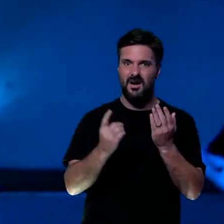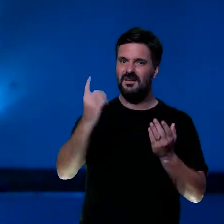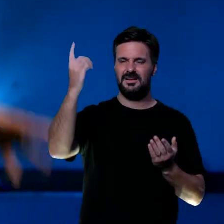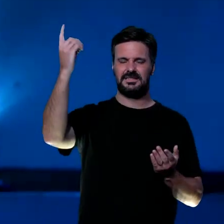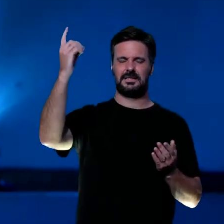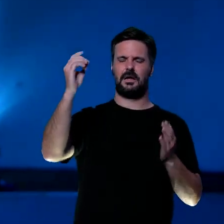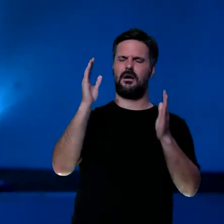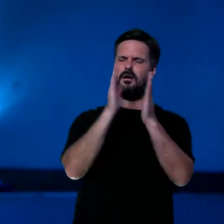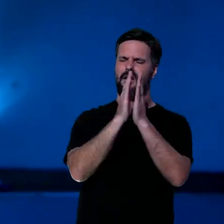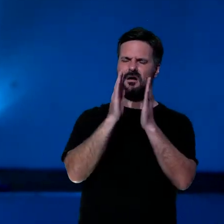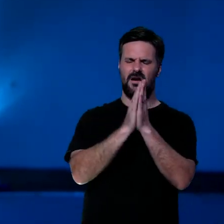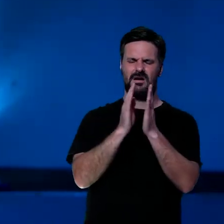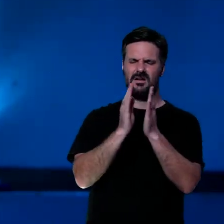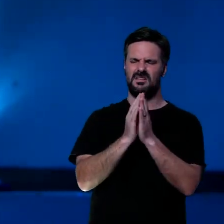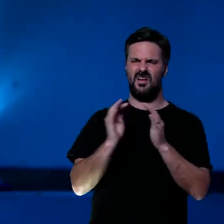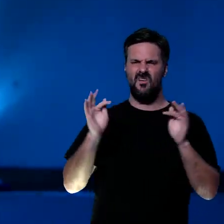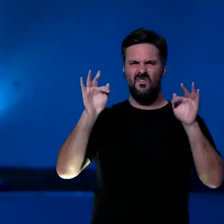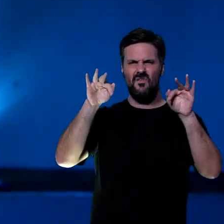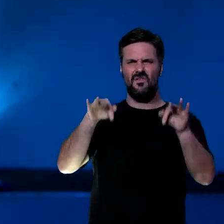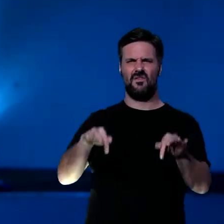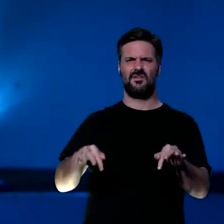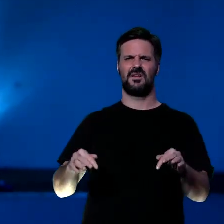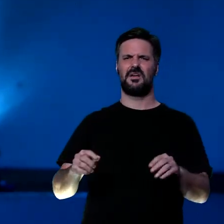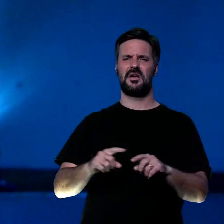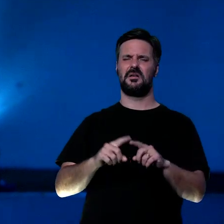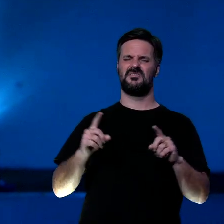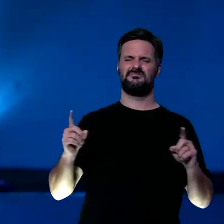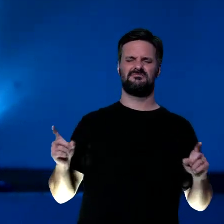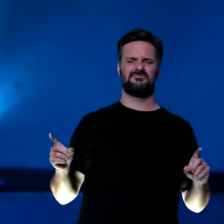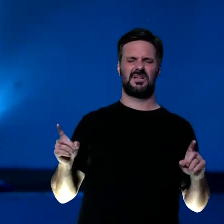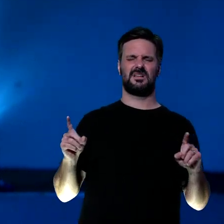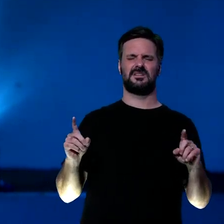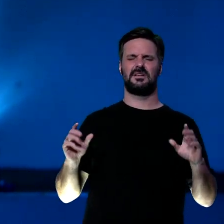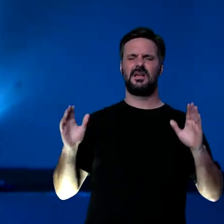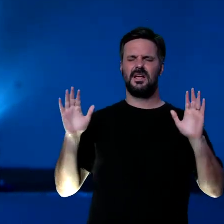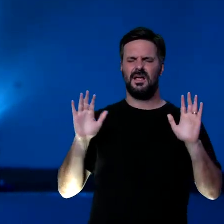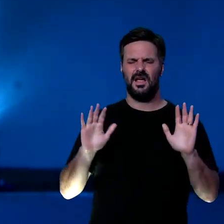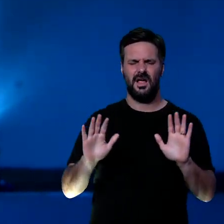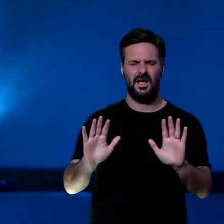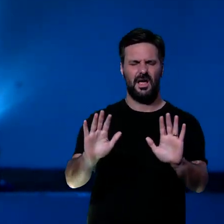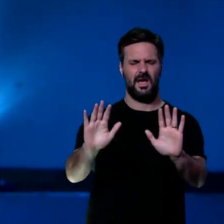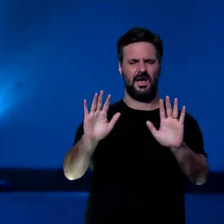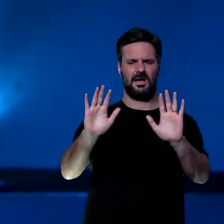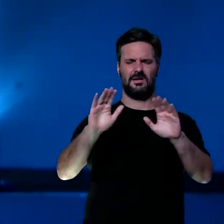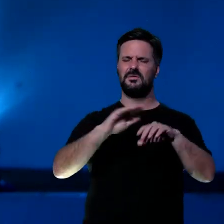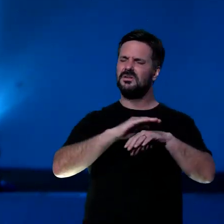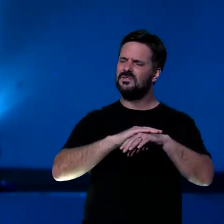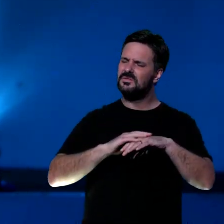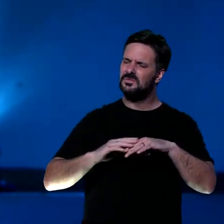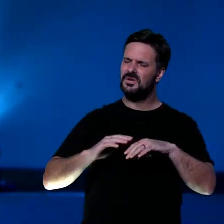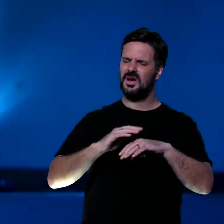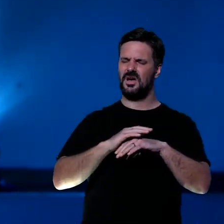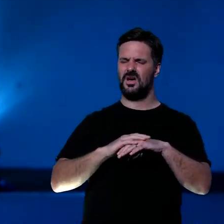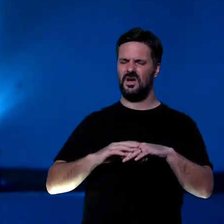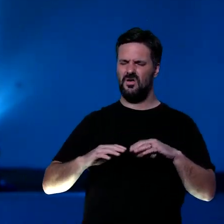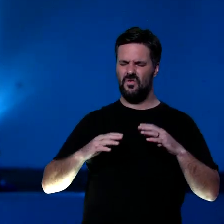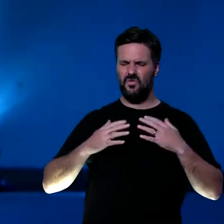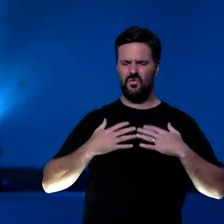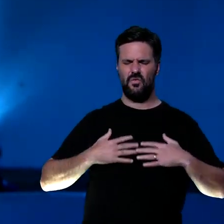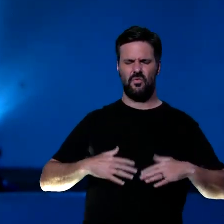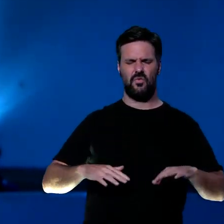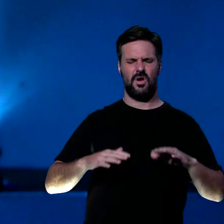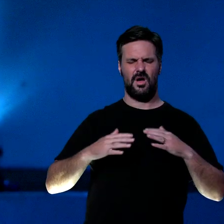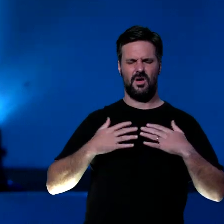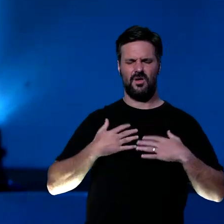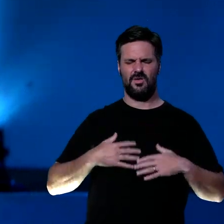vai orando, já vai terminando, mas, eu vou te dar, uns segundos, para você deixar Deus, aprofundar, ainda mais um pouquinho, a mensagem, no teu coração,